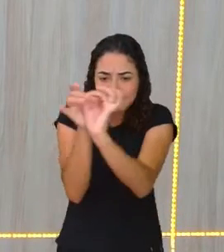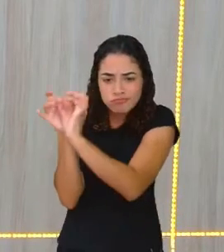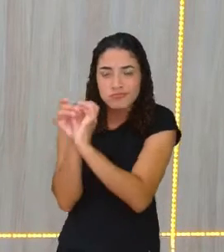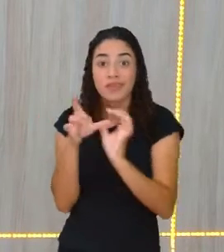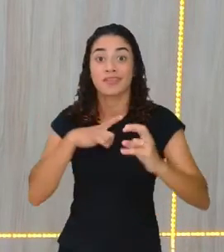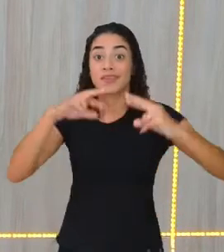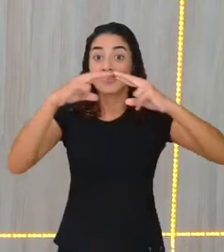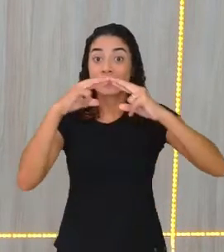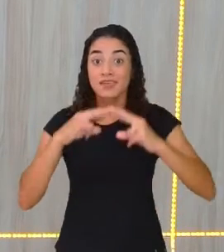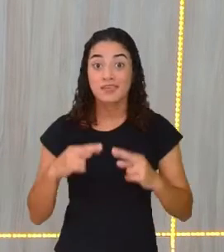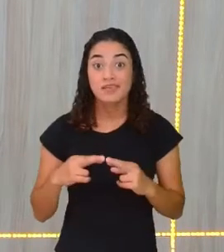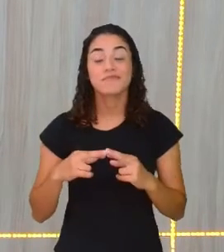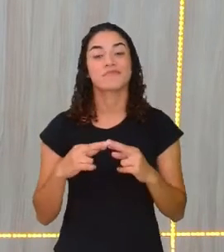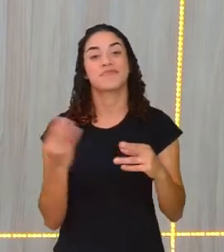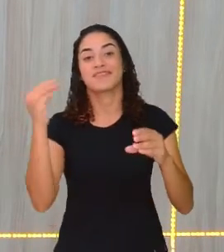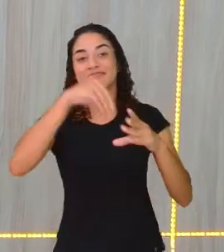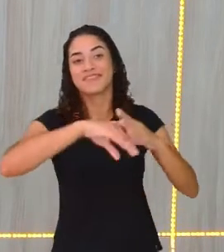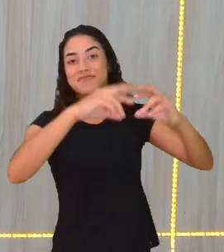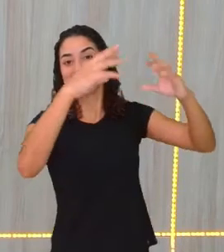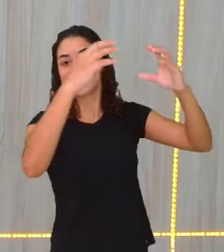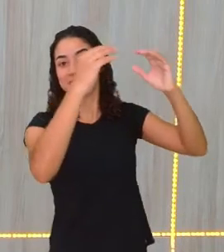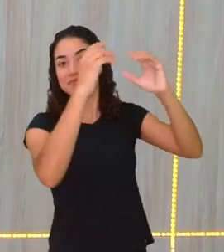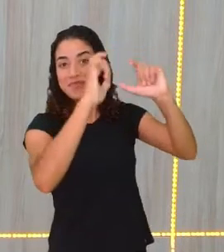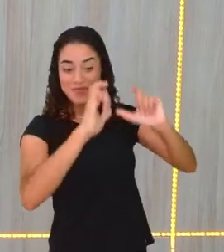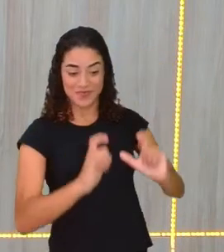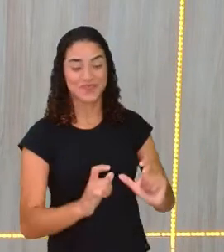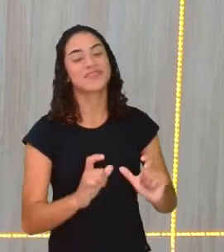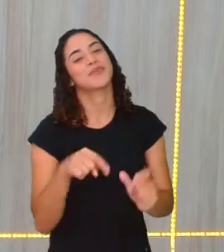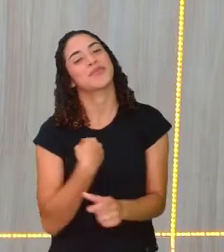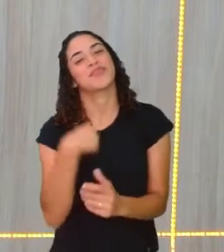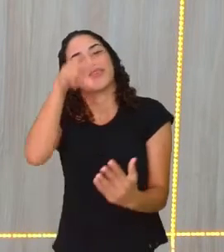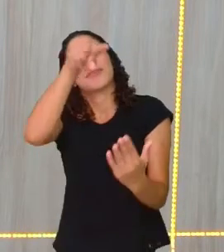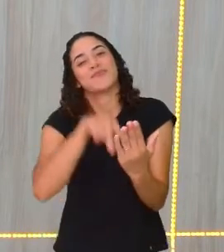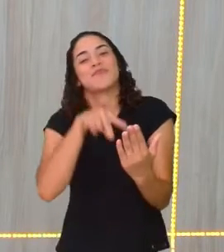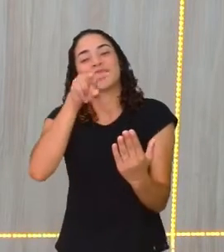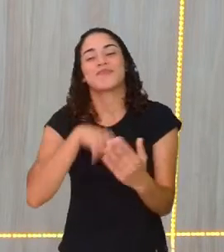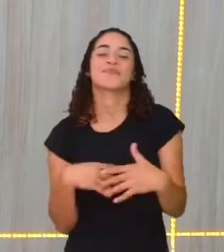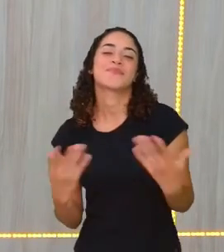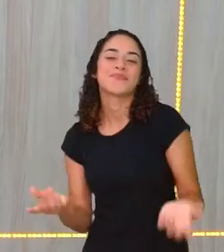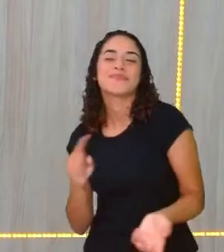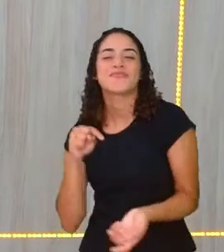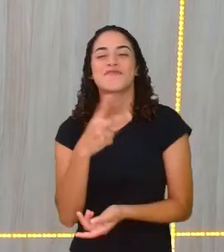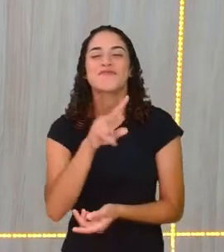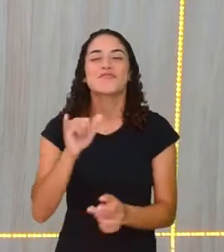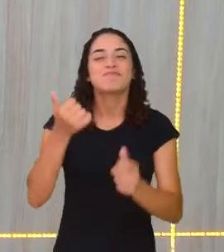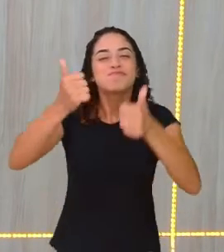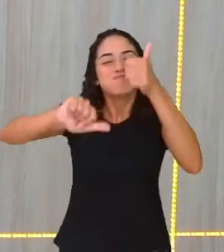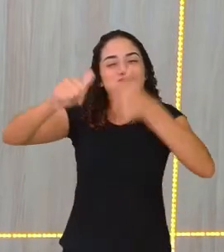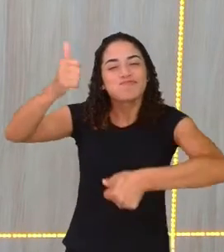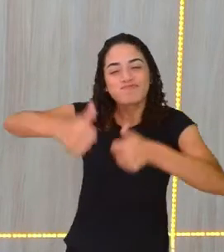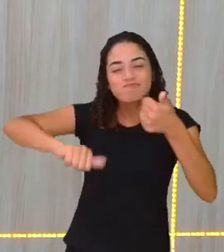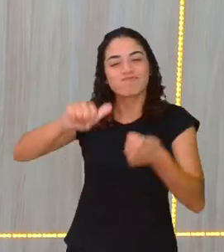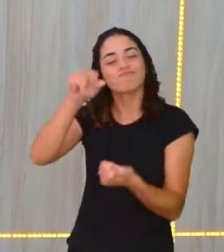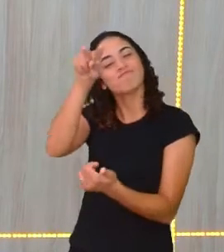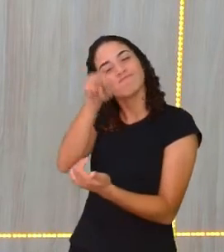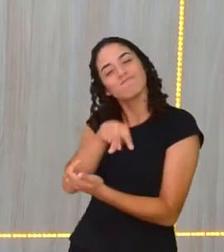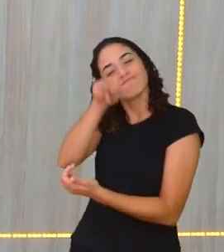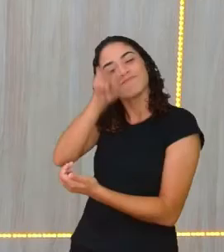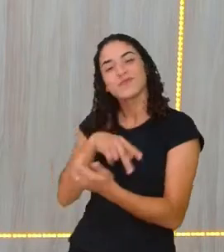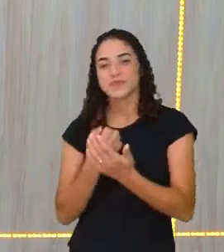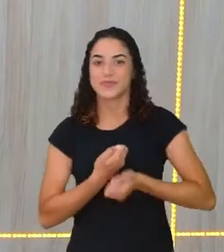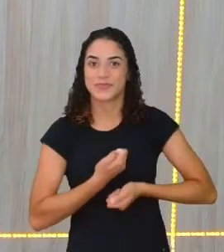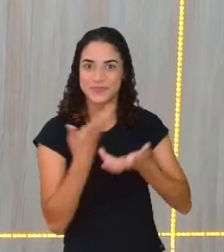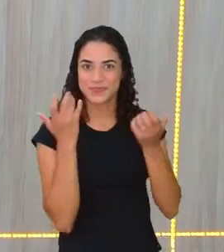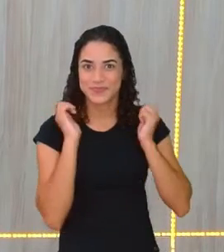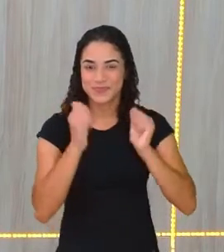rima, não é? Nesses versos que acabamos de ler. Então, nós vamos analisar agora, não é? Esse poema.